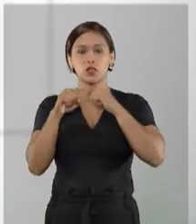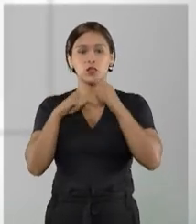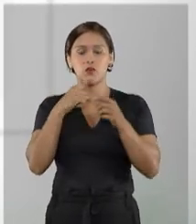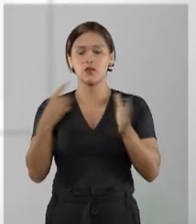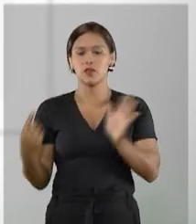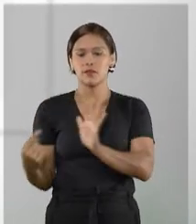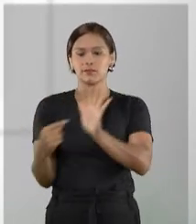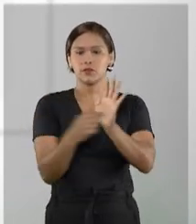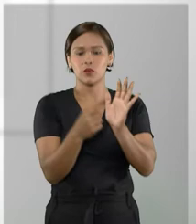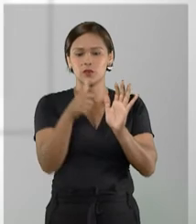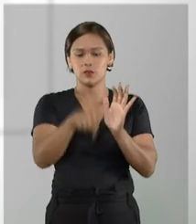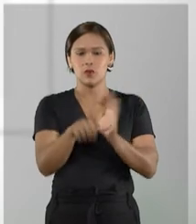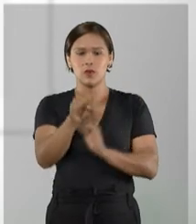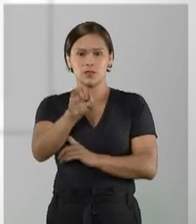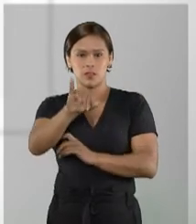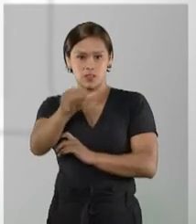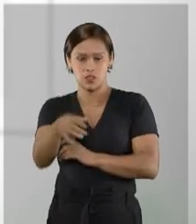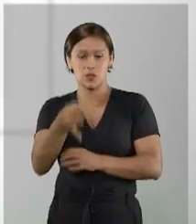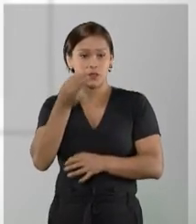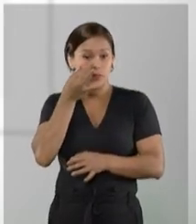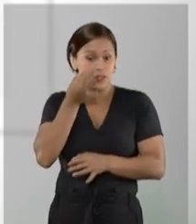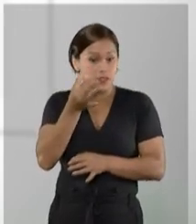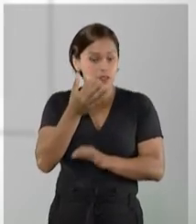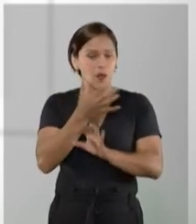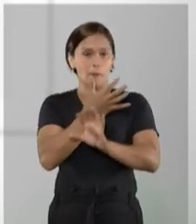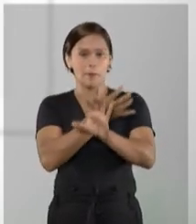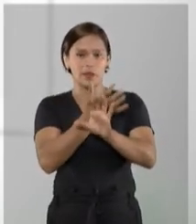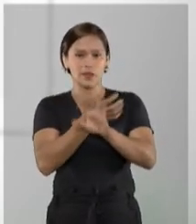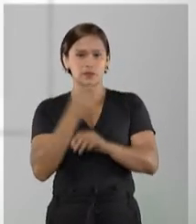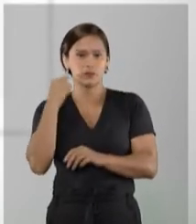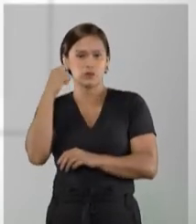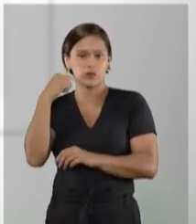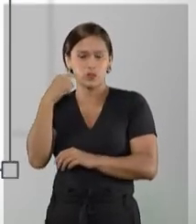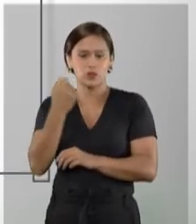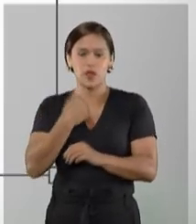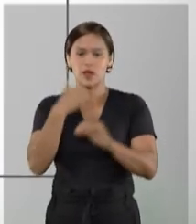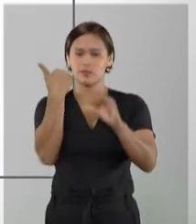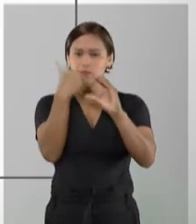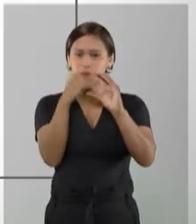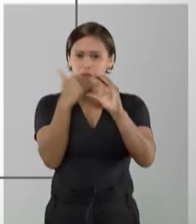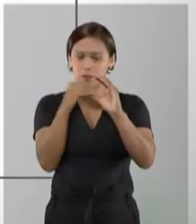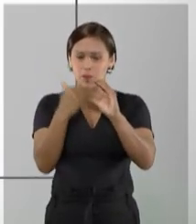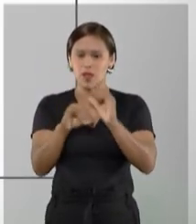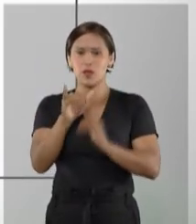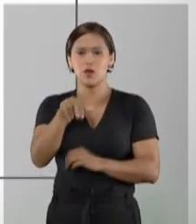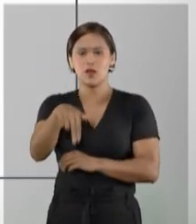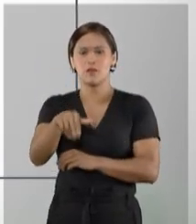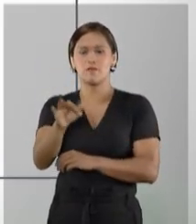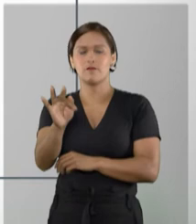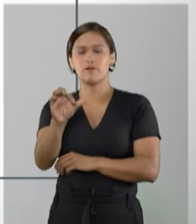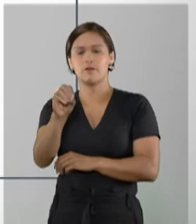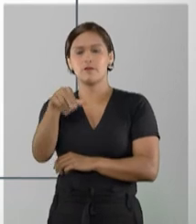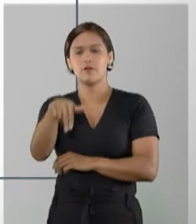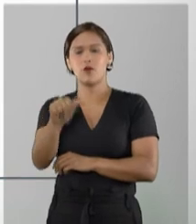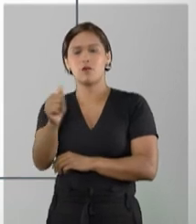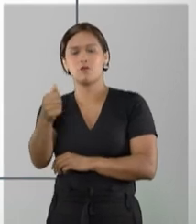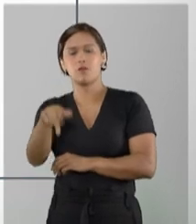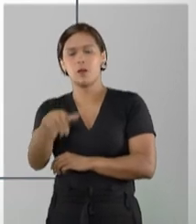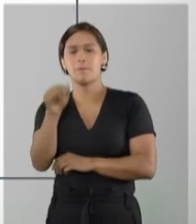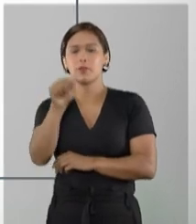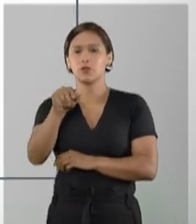caso de dúvidas, entre em contato com o STJ presencialmente no Espaço do Advogado, por e-mail através do informa